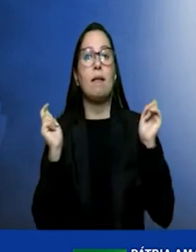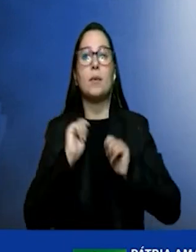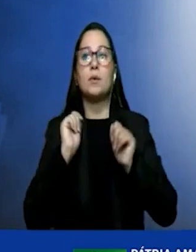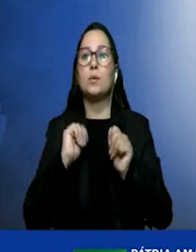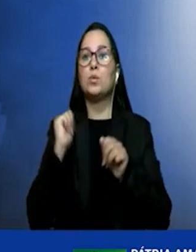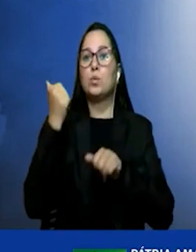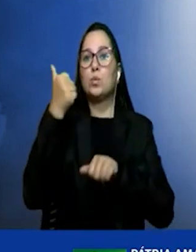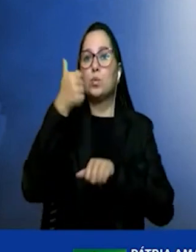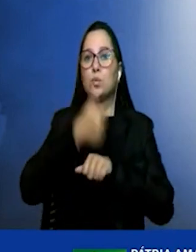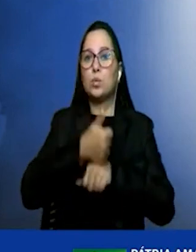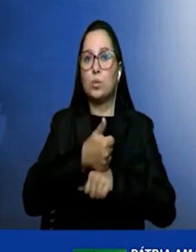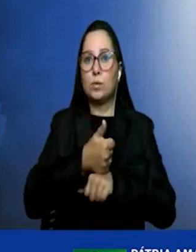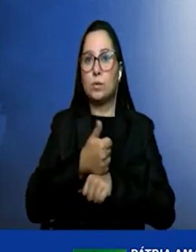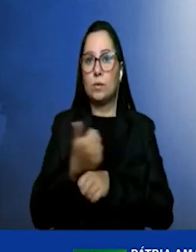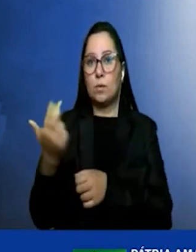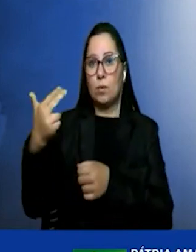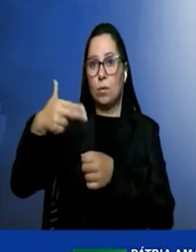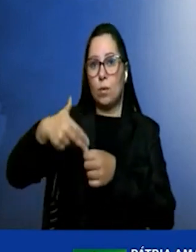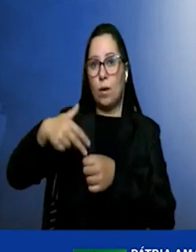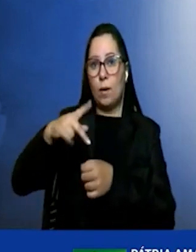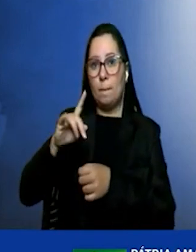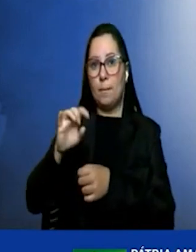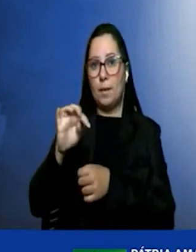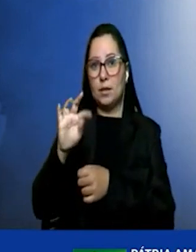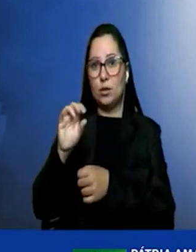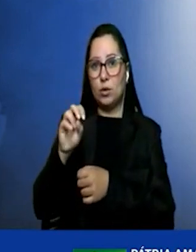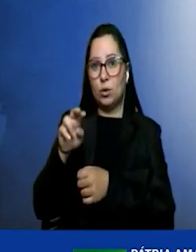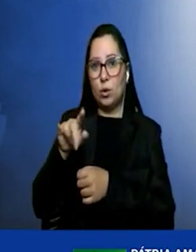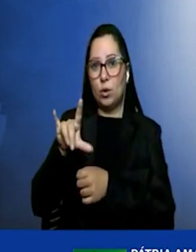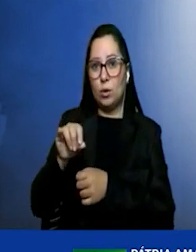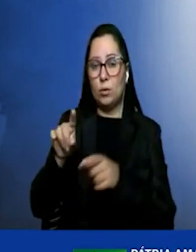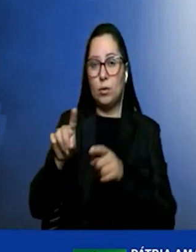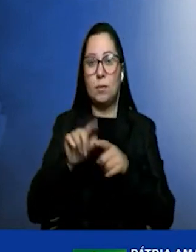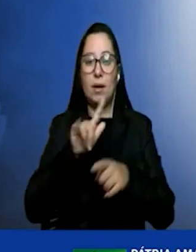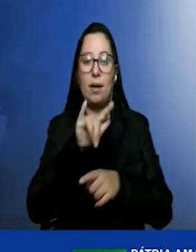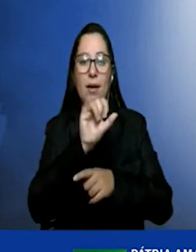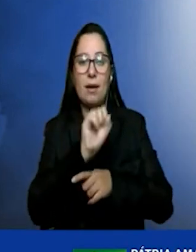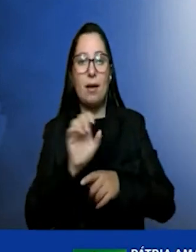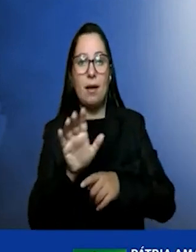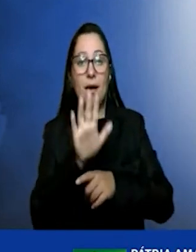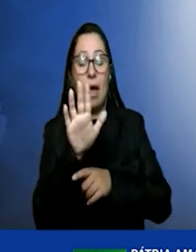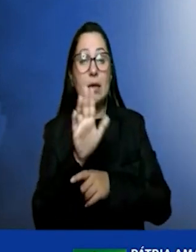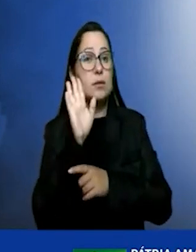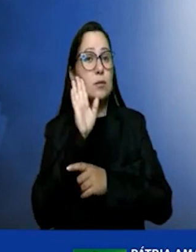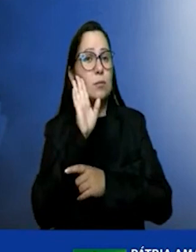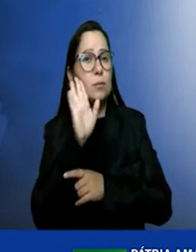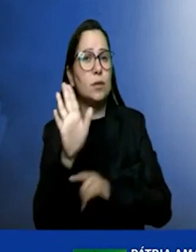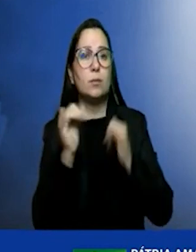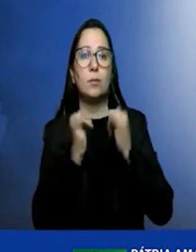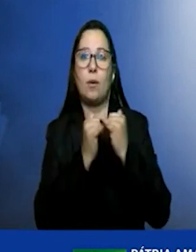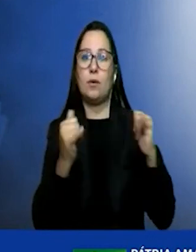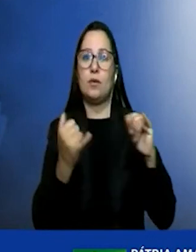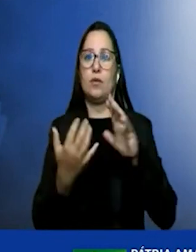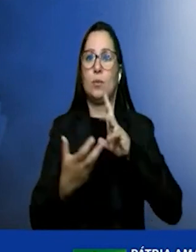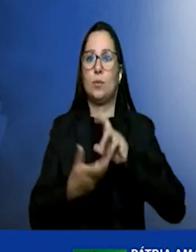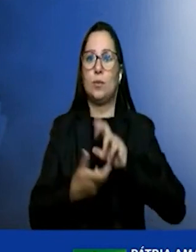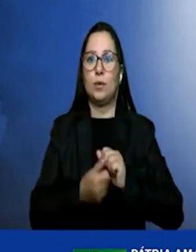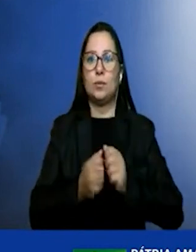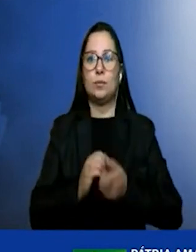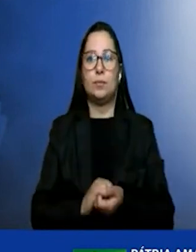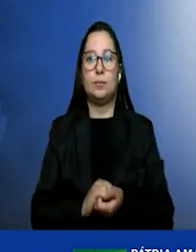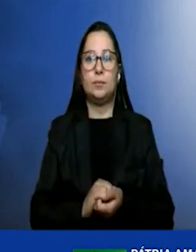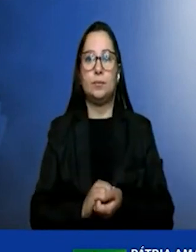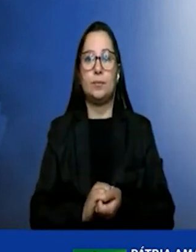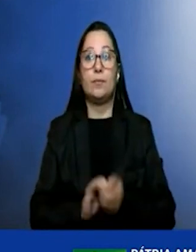o petróleo e o gás como principal recurso energético mundial. Porém, o planeta